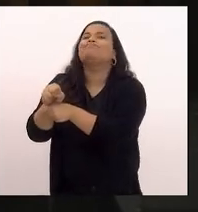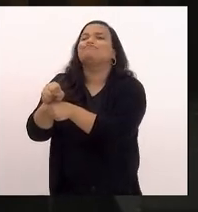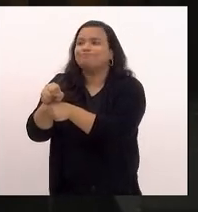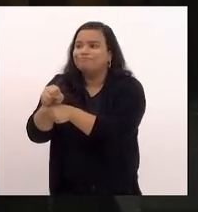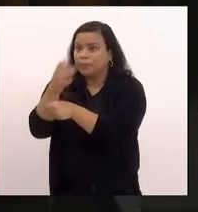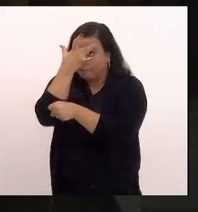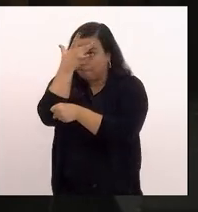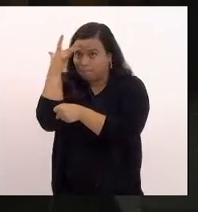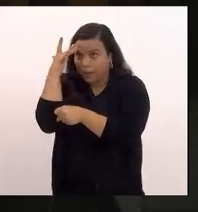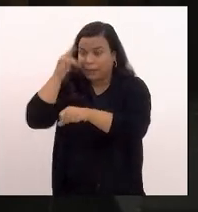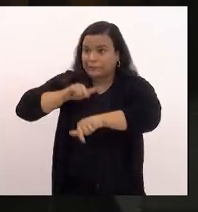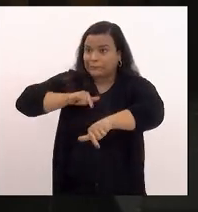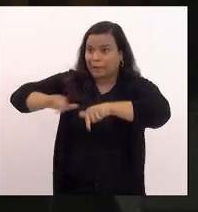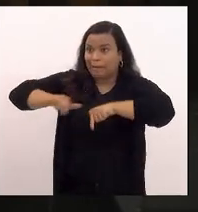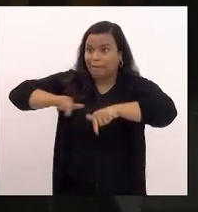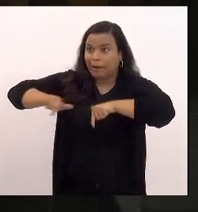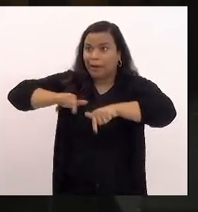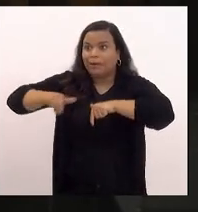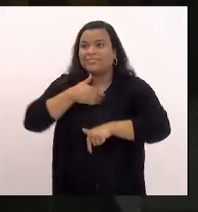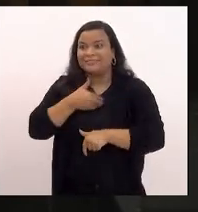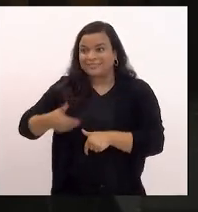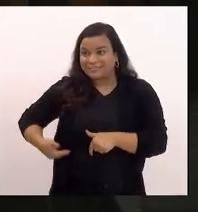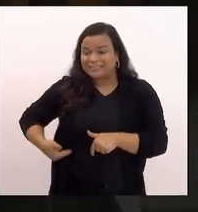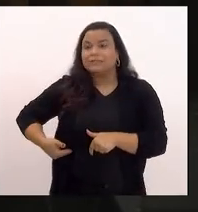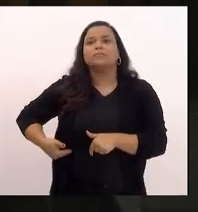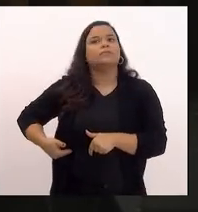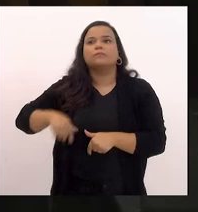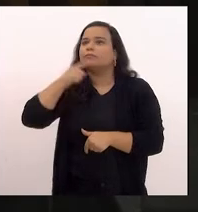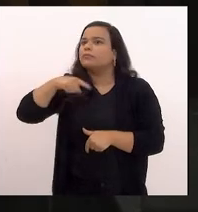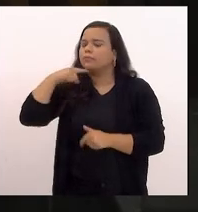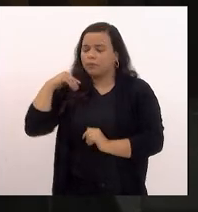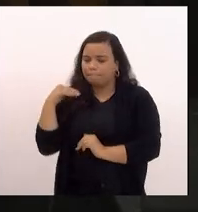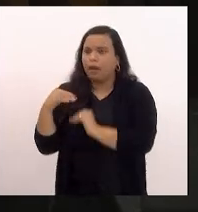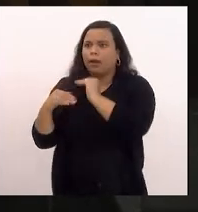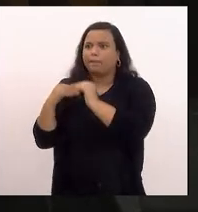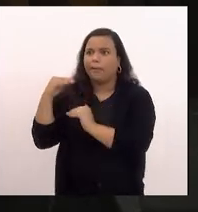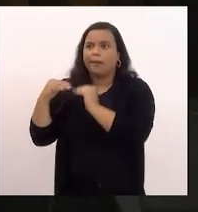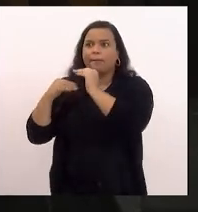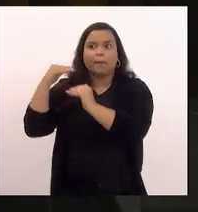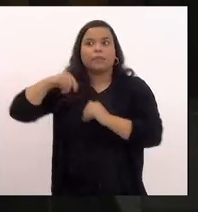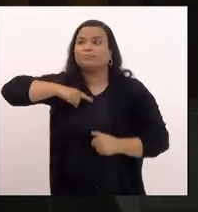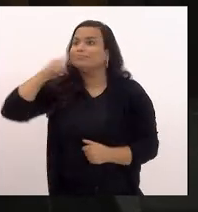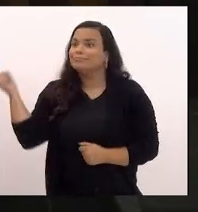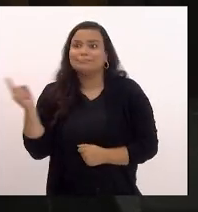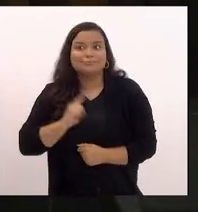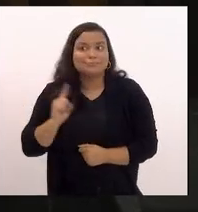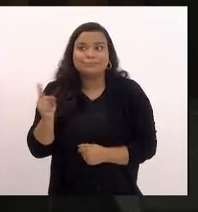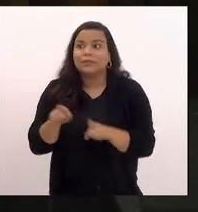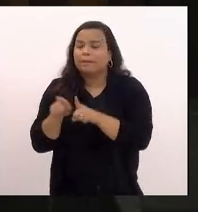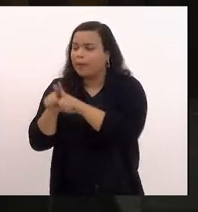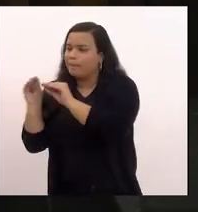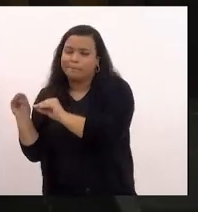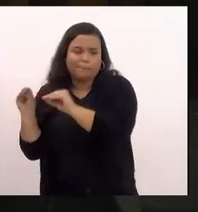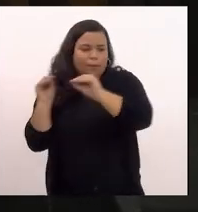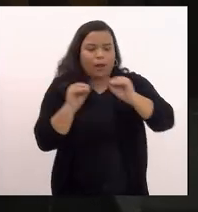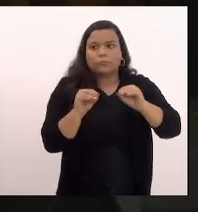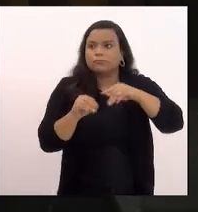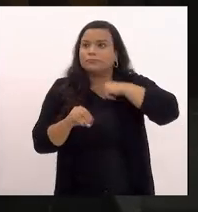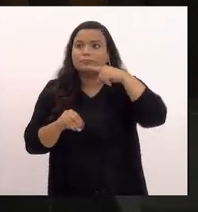não permitindo que os servidores tenham as progressões não permitindo que os servidores mudem de referência